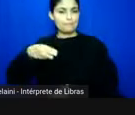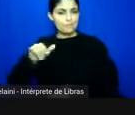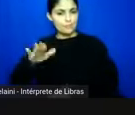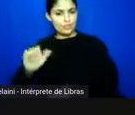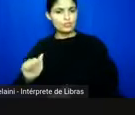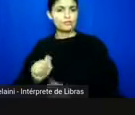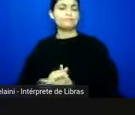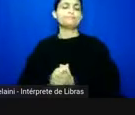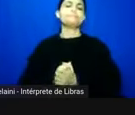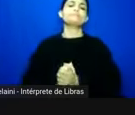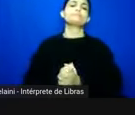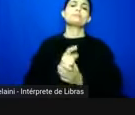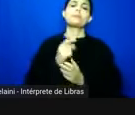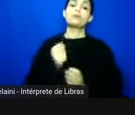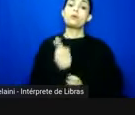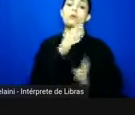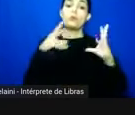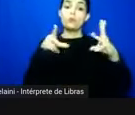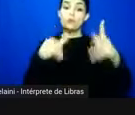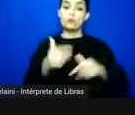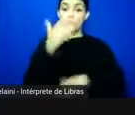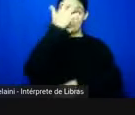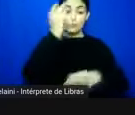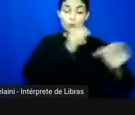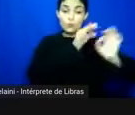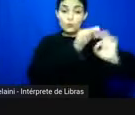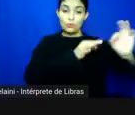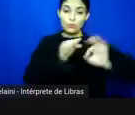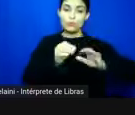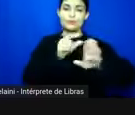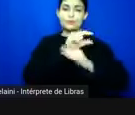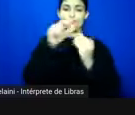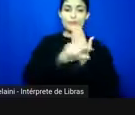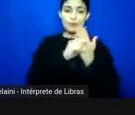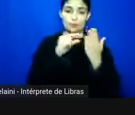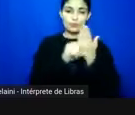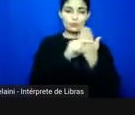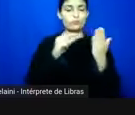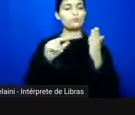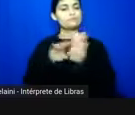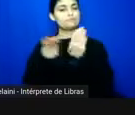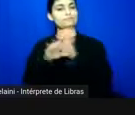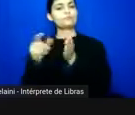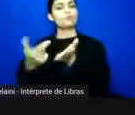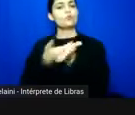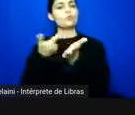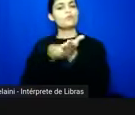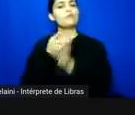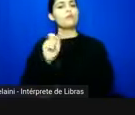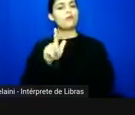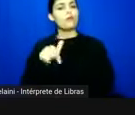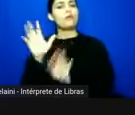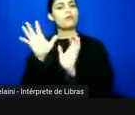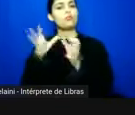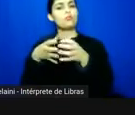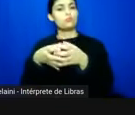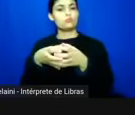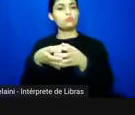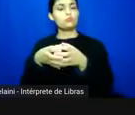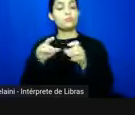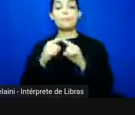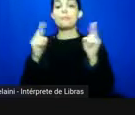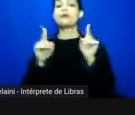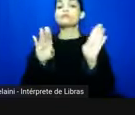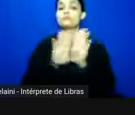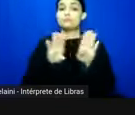todos os organizadores e autores do livro pertencem ao grupo, mas a gente também contou com o